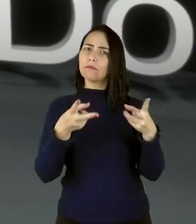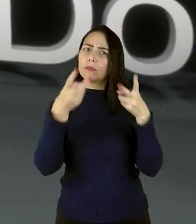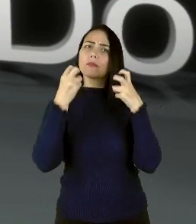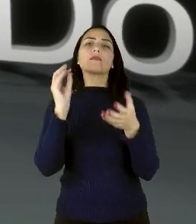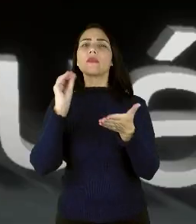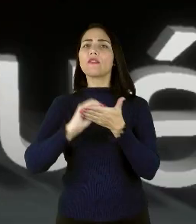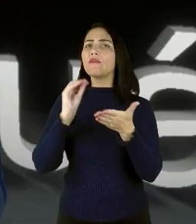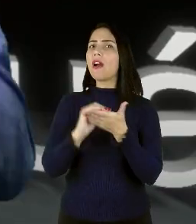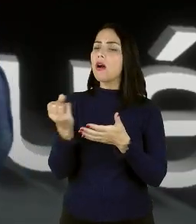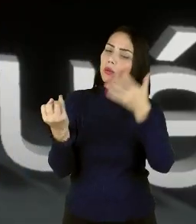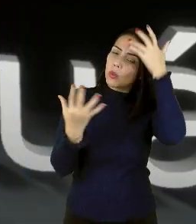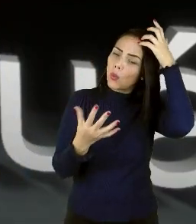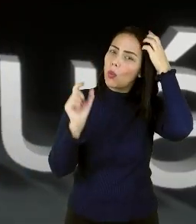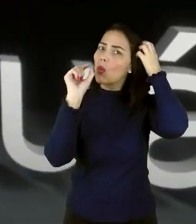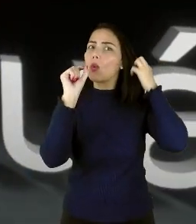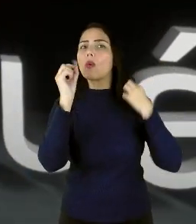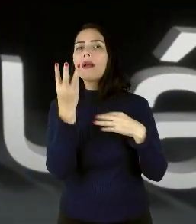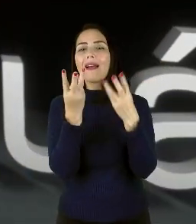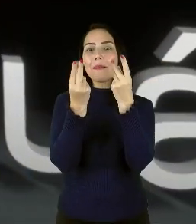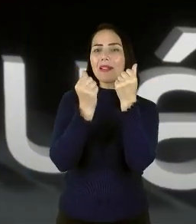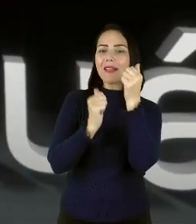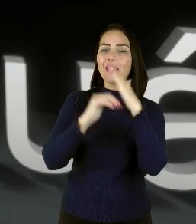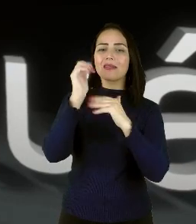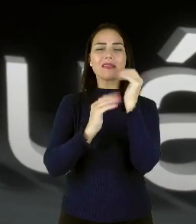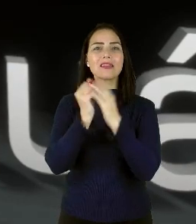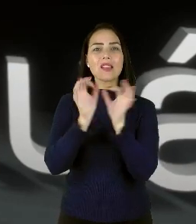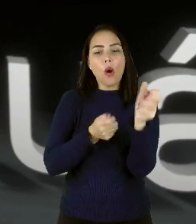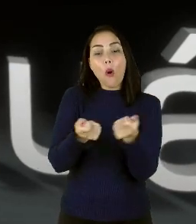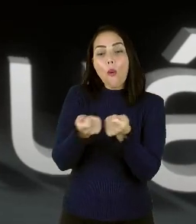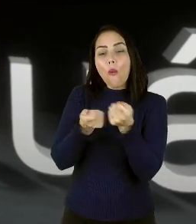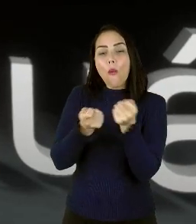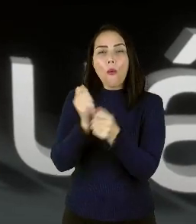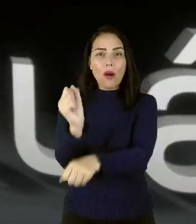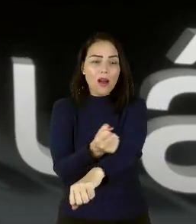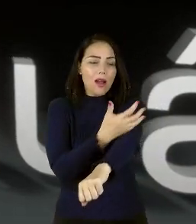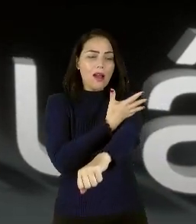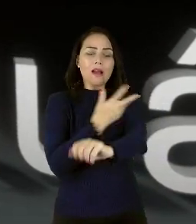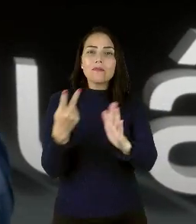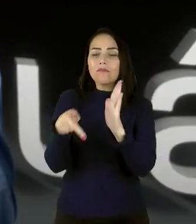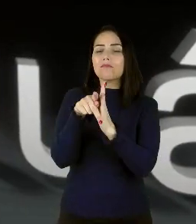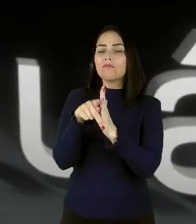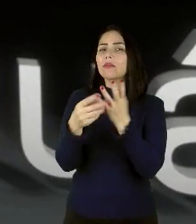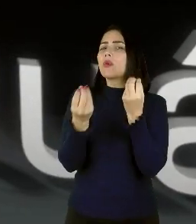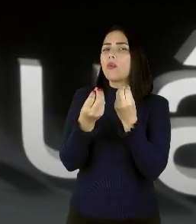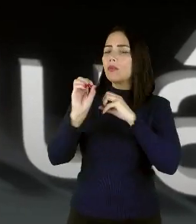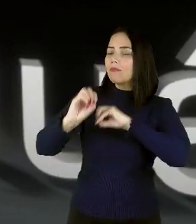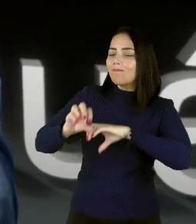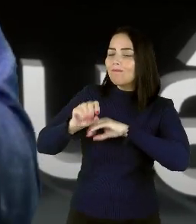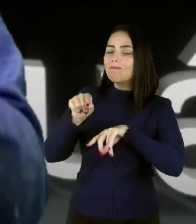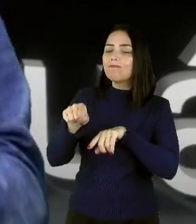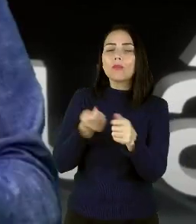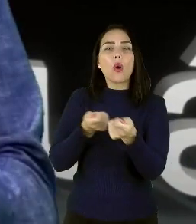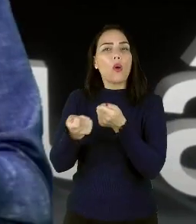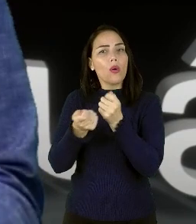lhes faltava algo. A habilidade de gerir suas próprias emoções. Ensinar como gerir emoções